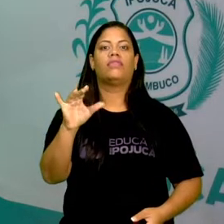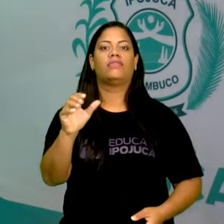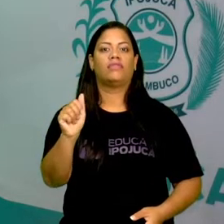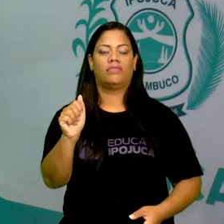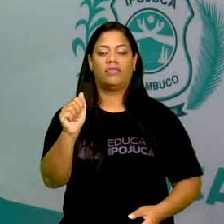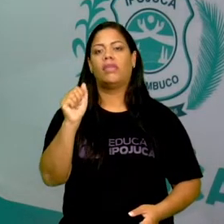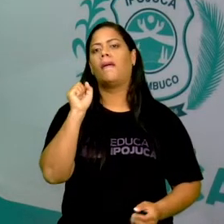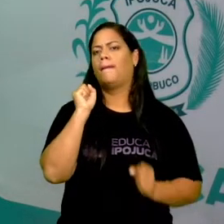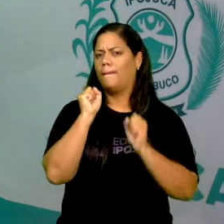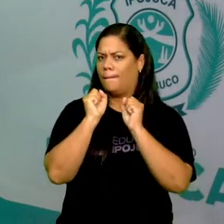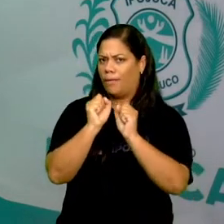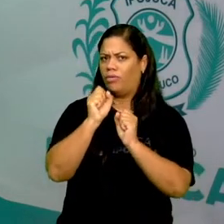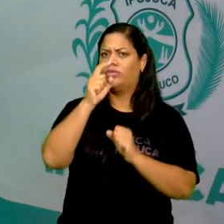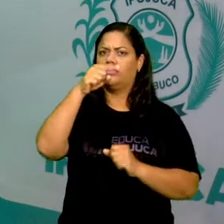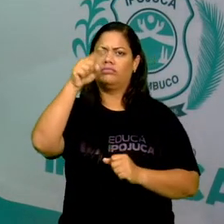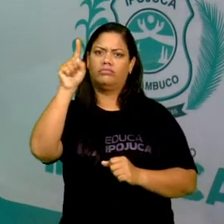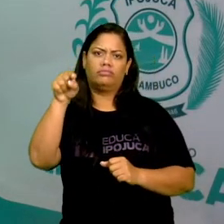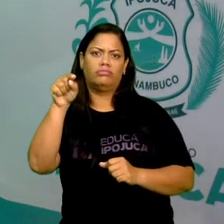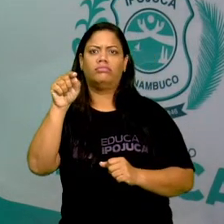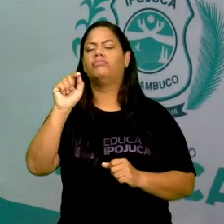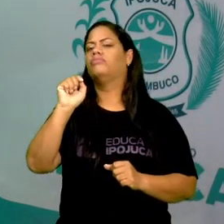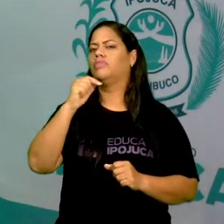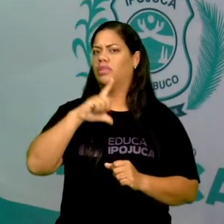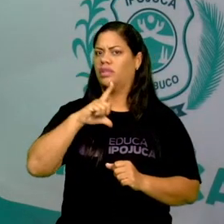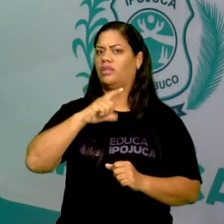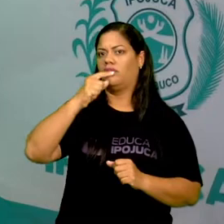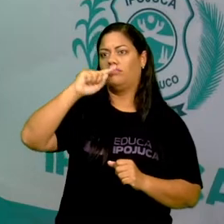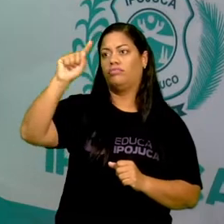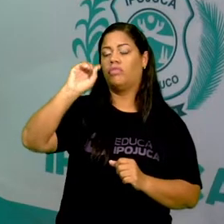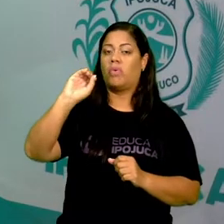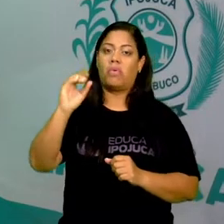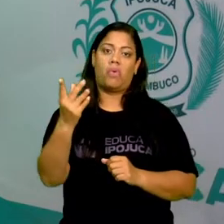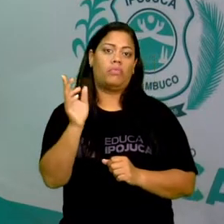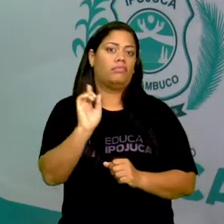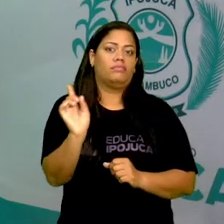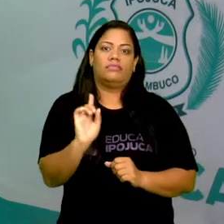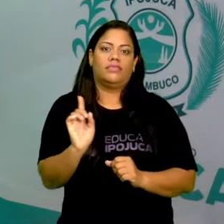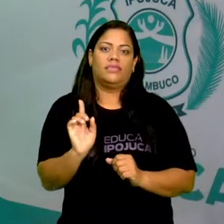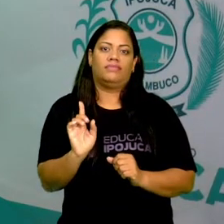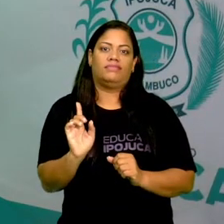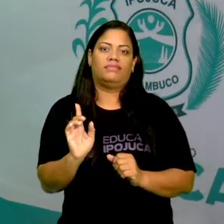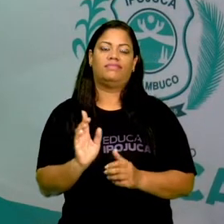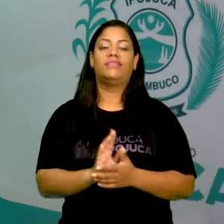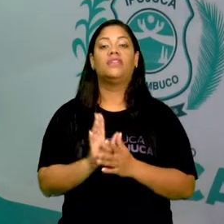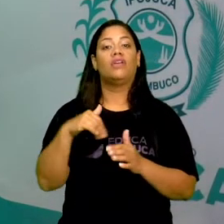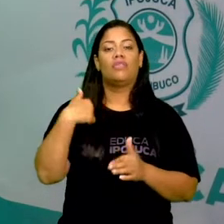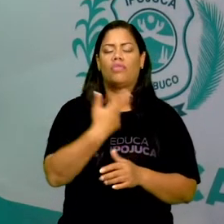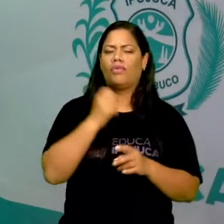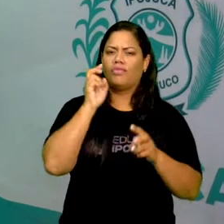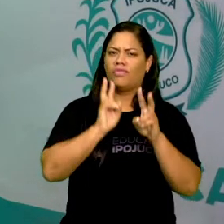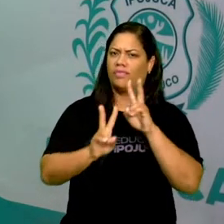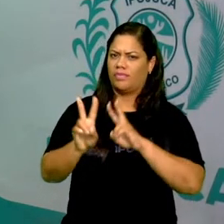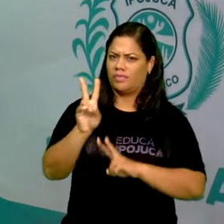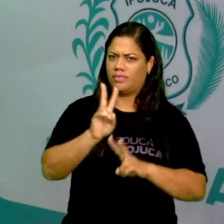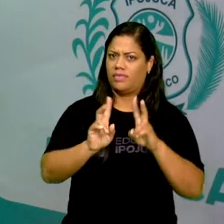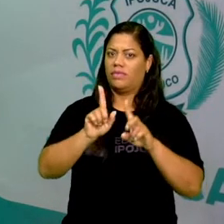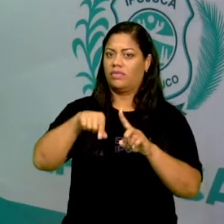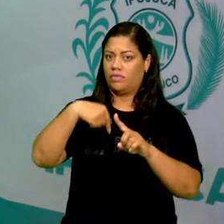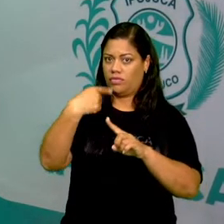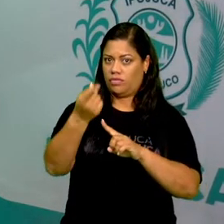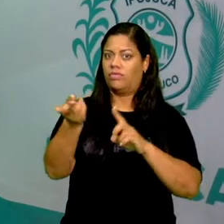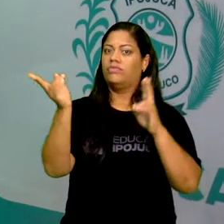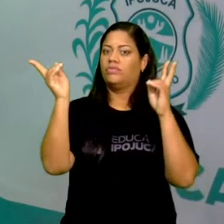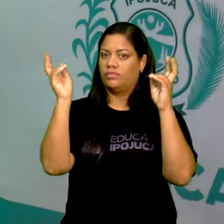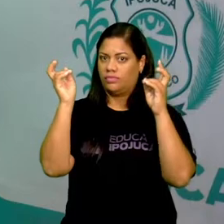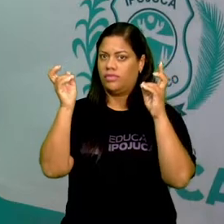acentuada, às vezes, não. E aí, a gente vai observar isso em outro assunto,